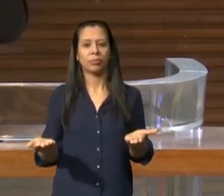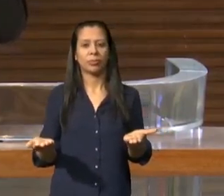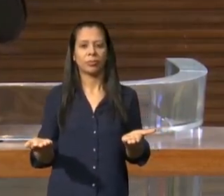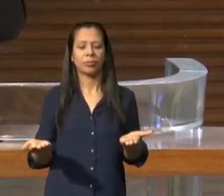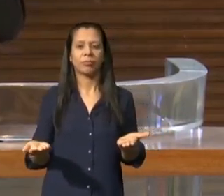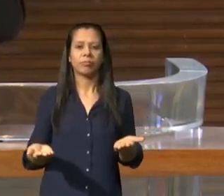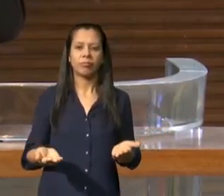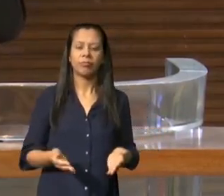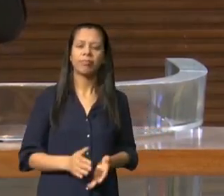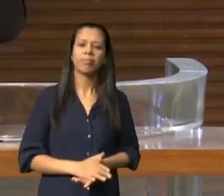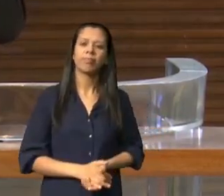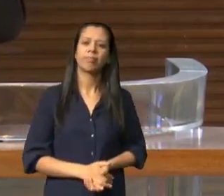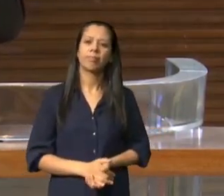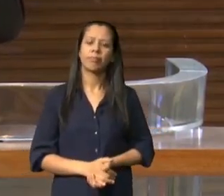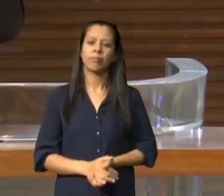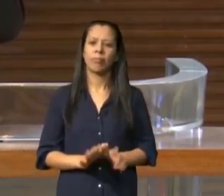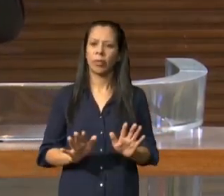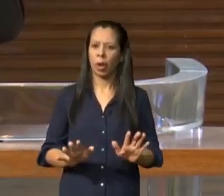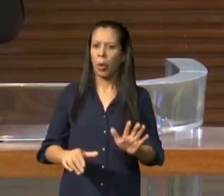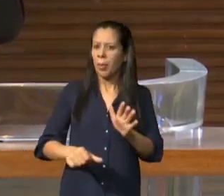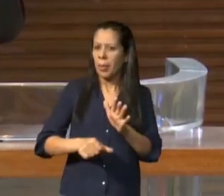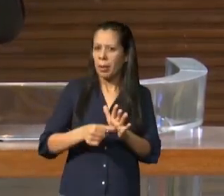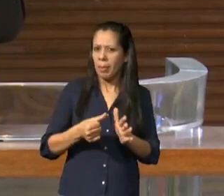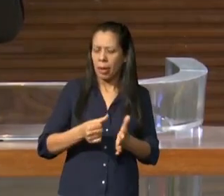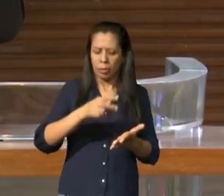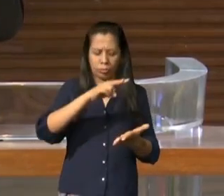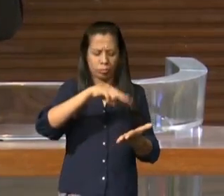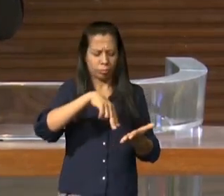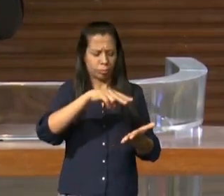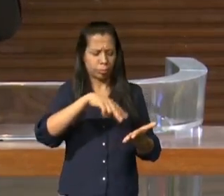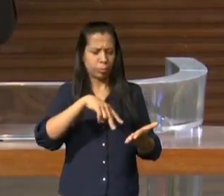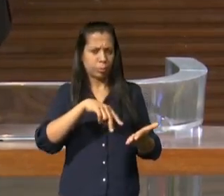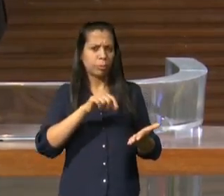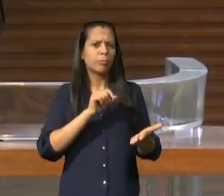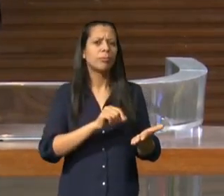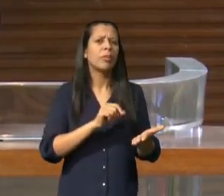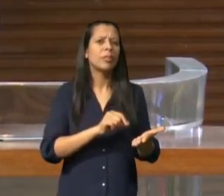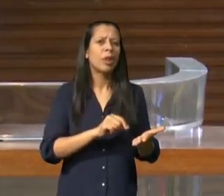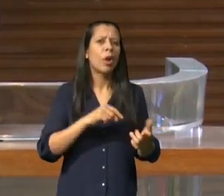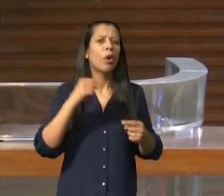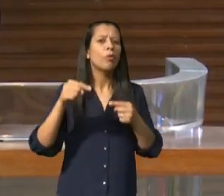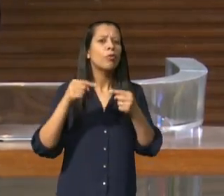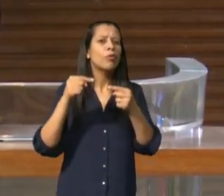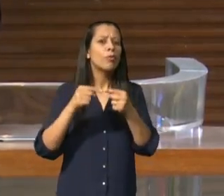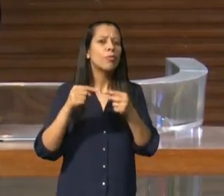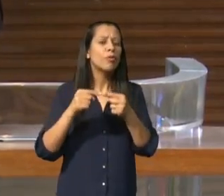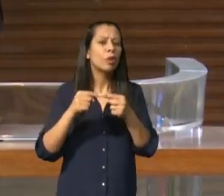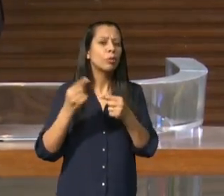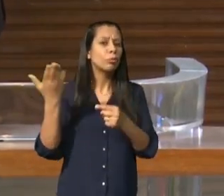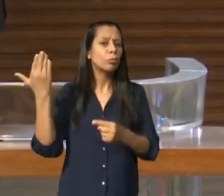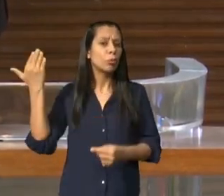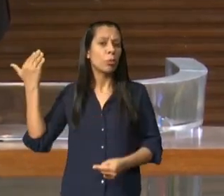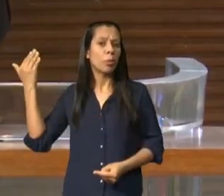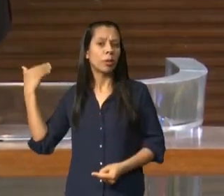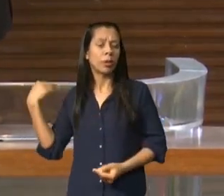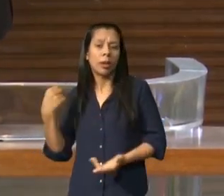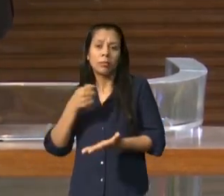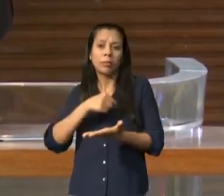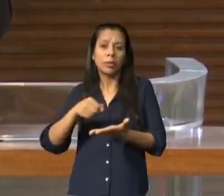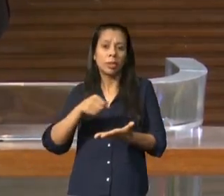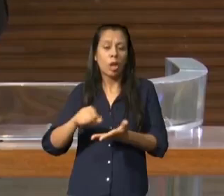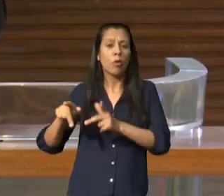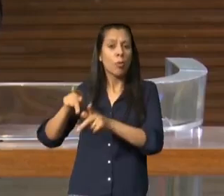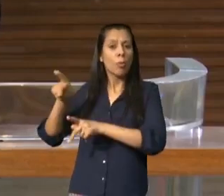nós temos que primeiro entender o seu propósito original aquilo que o apóstolo, o escritor, o